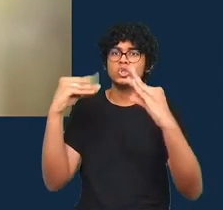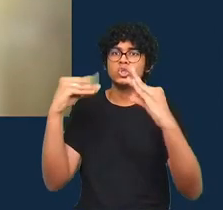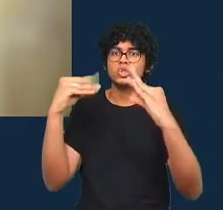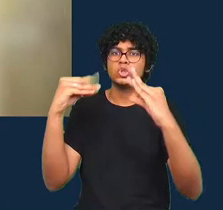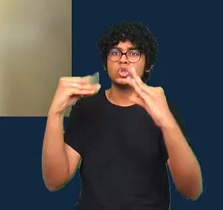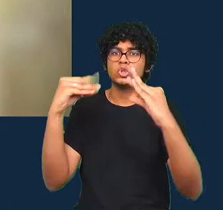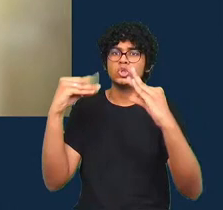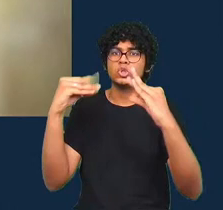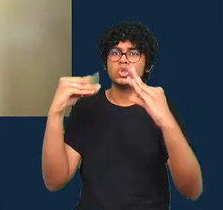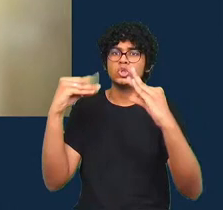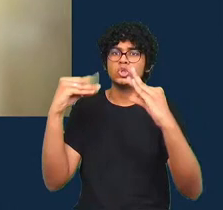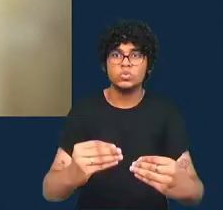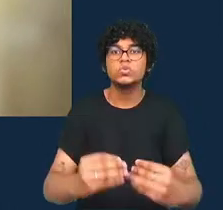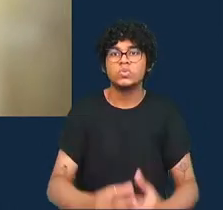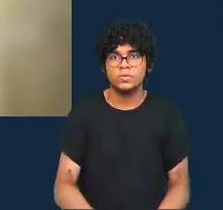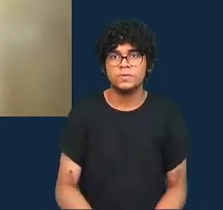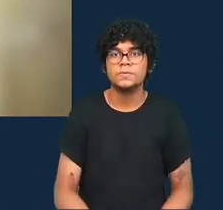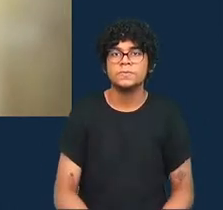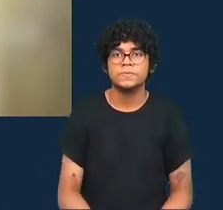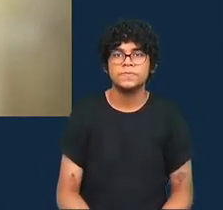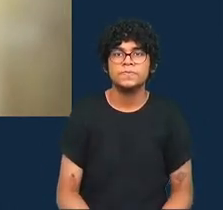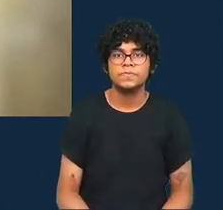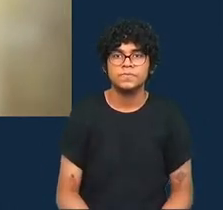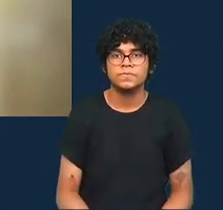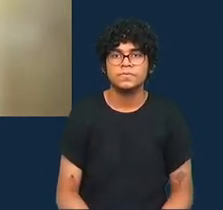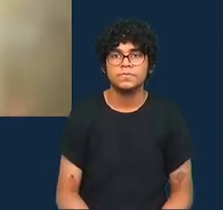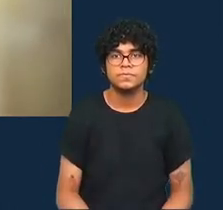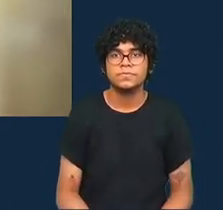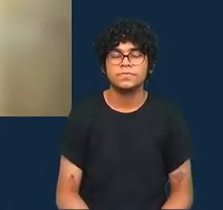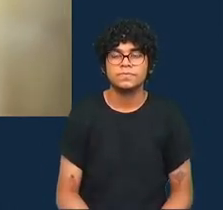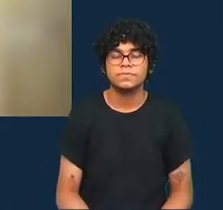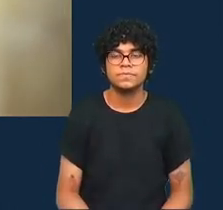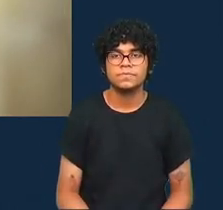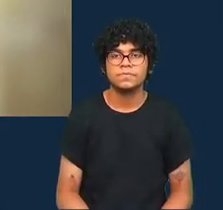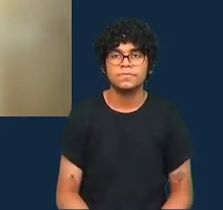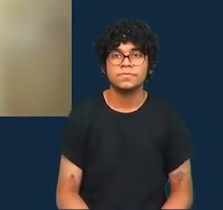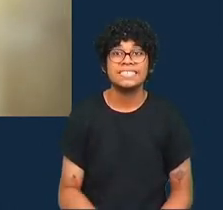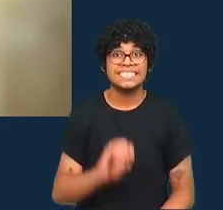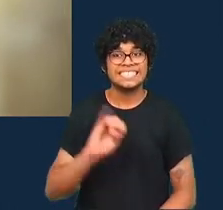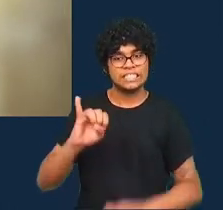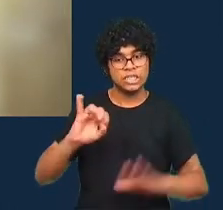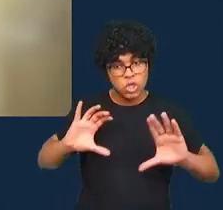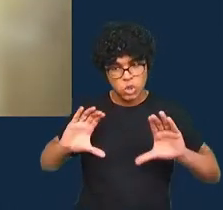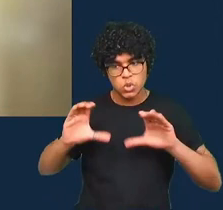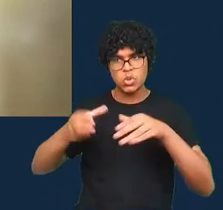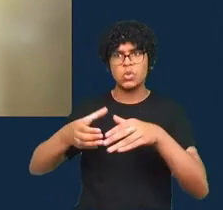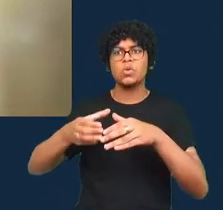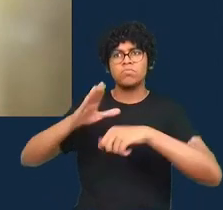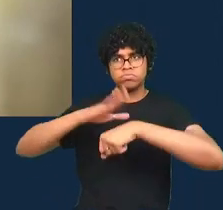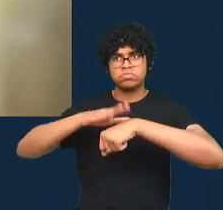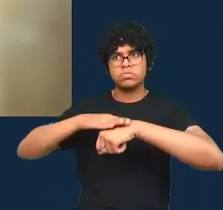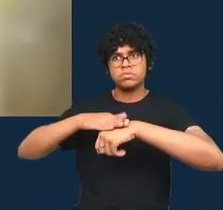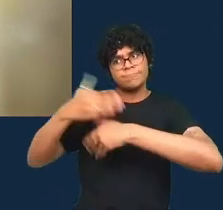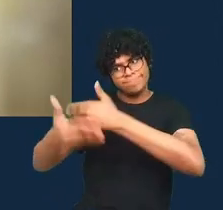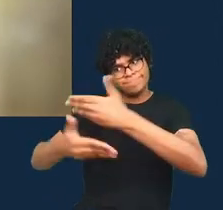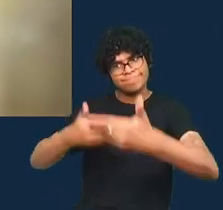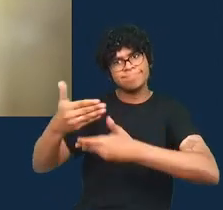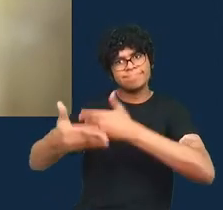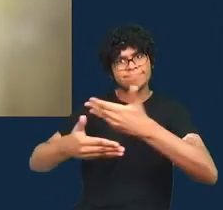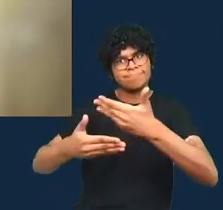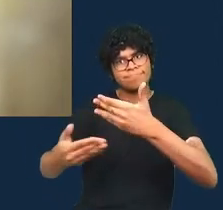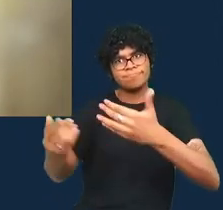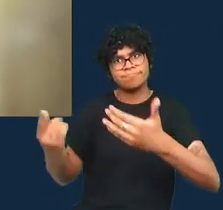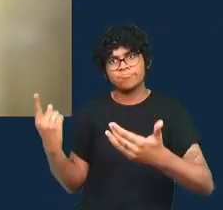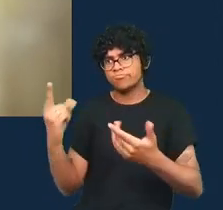se isso for feito como uma equipe onde todo membro da equipe coloca seu ponto forte